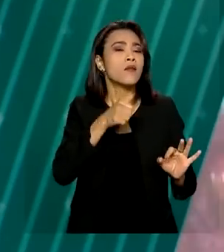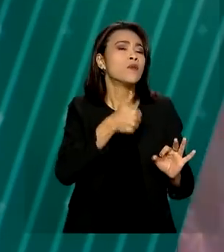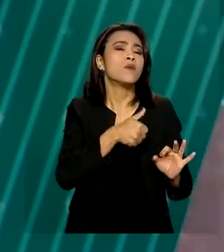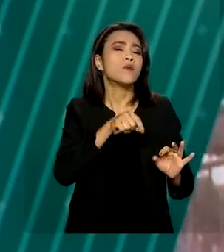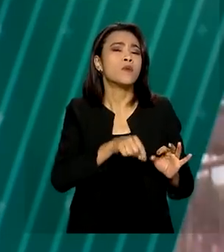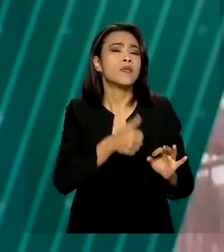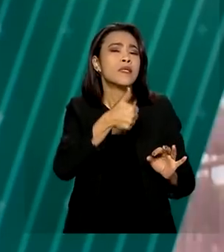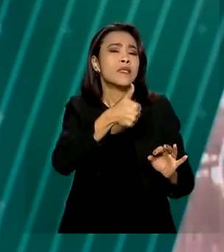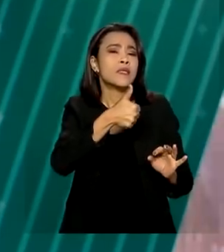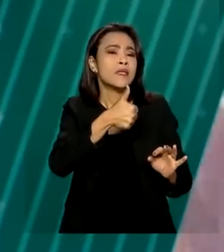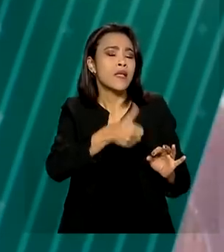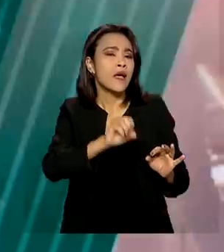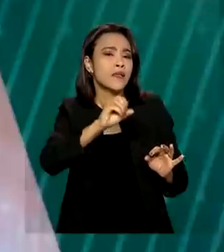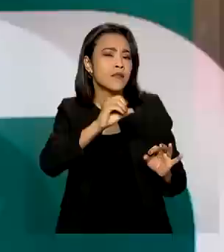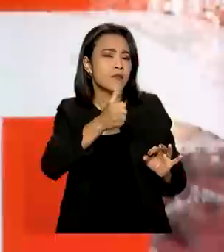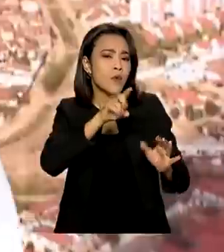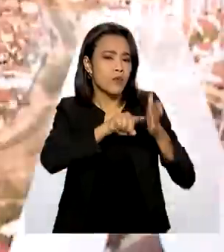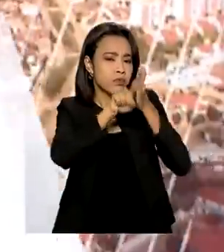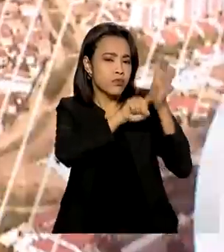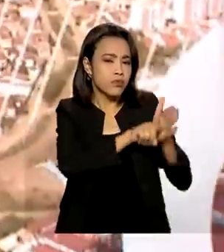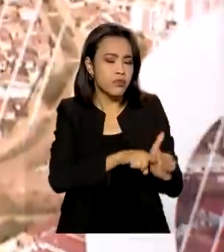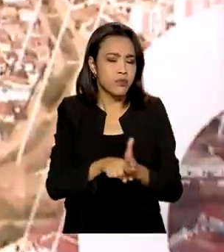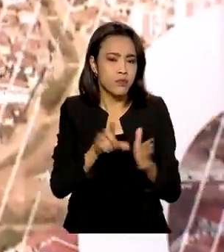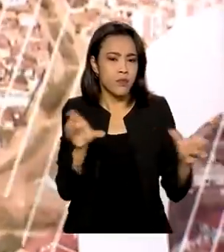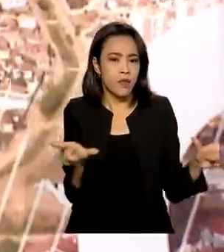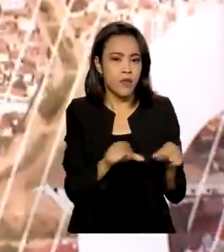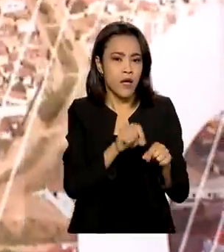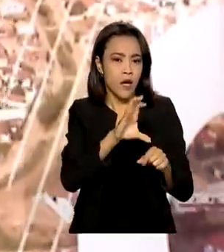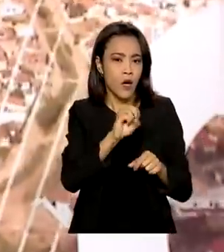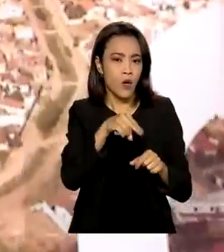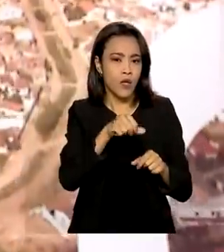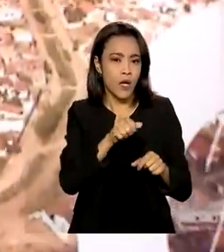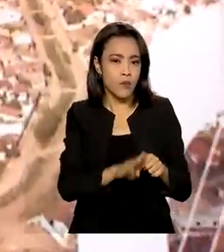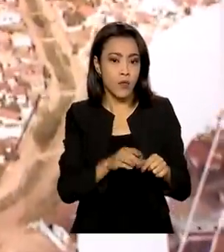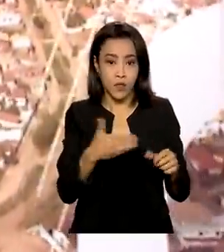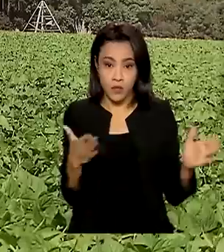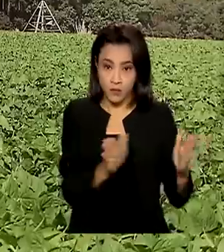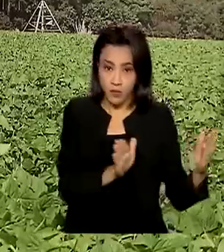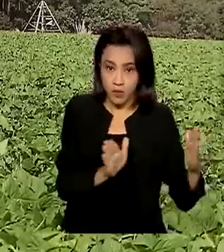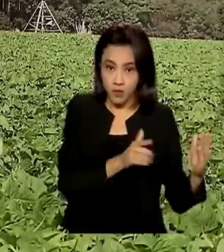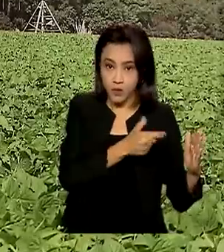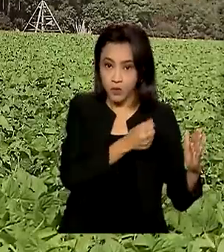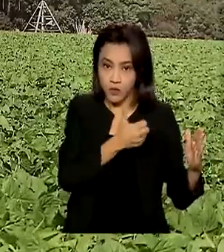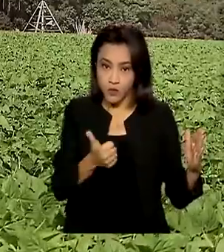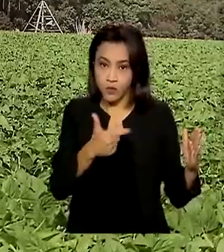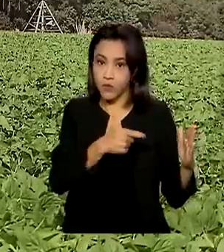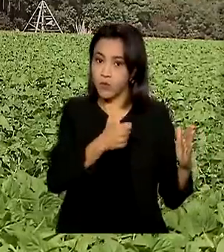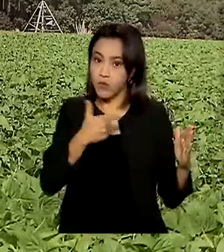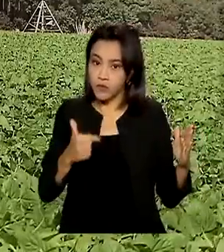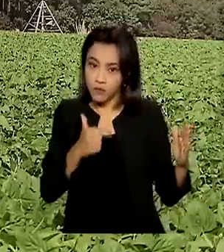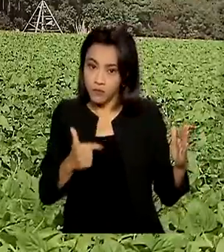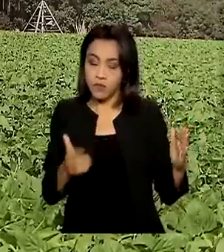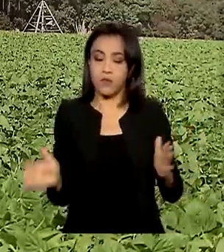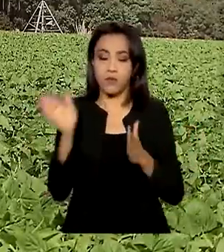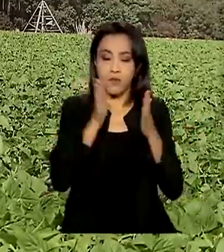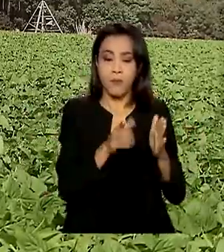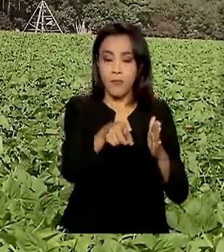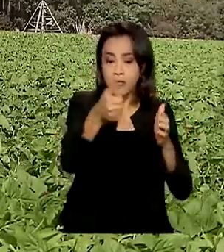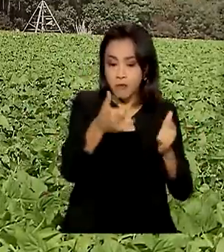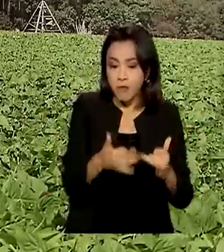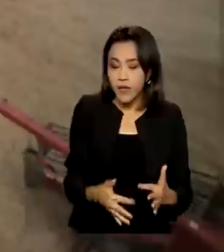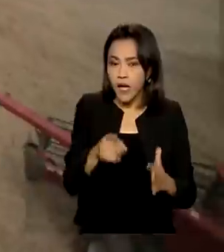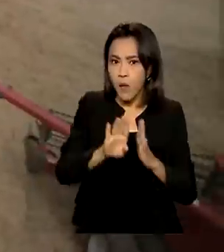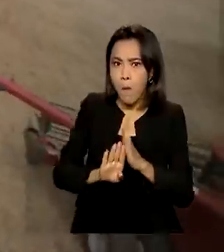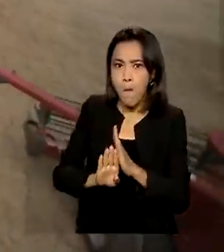levantamento da Conab para o período 2021-2022. A estimativa é de mais um